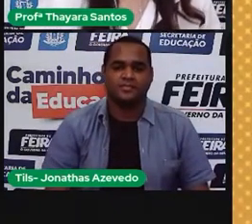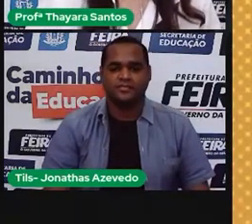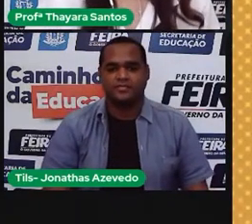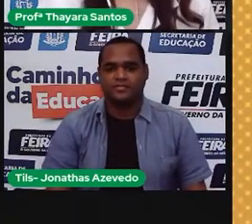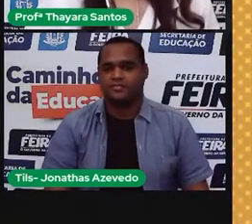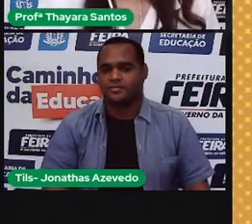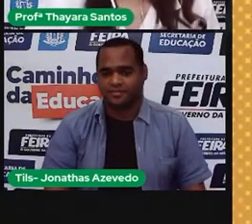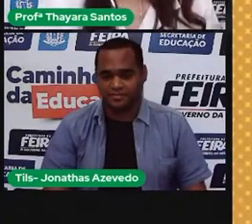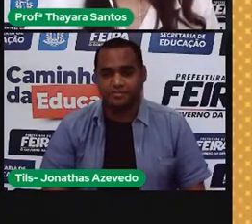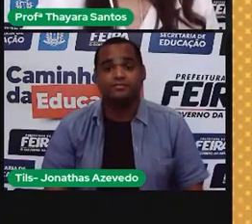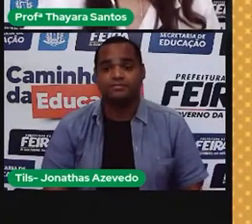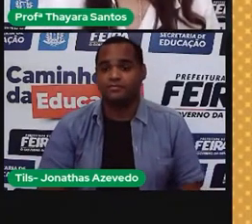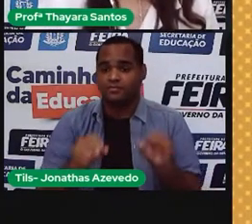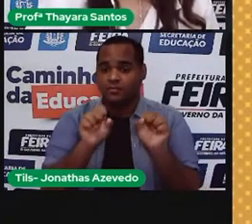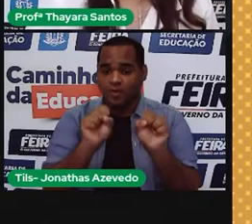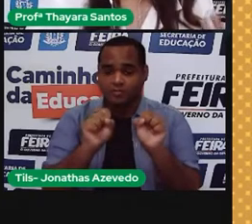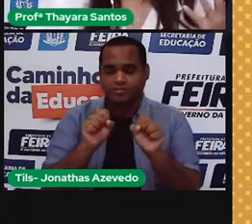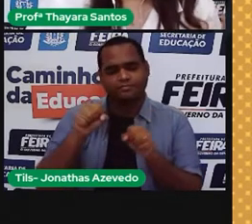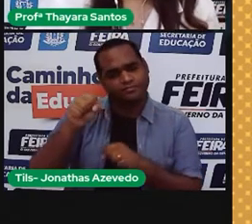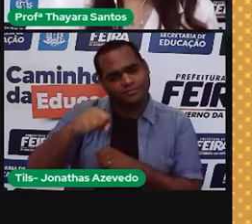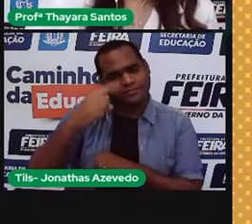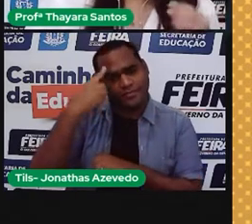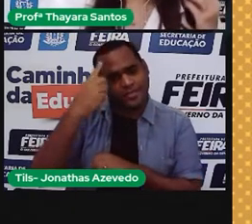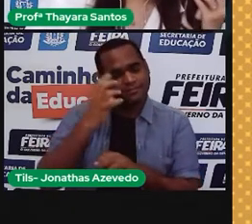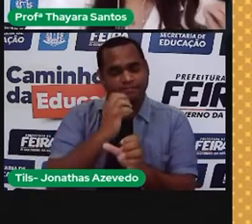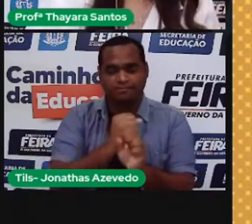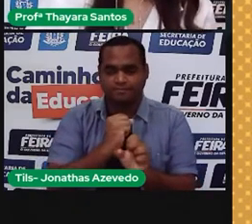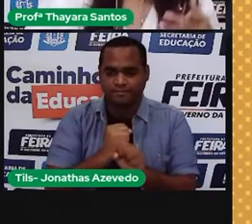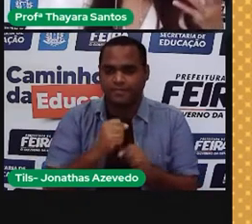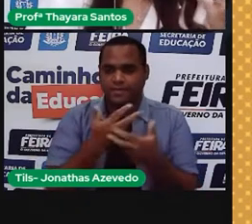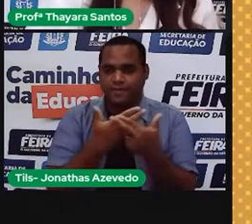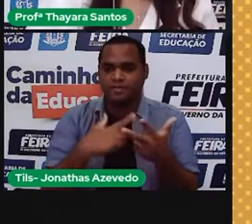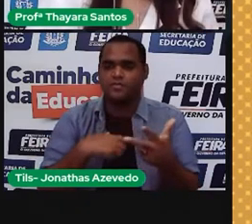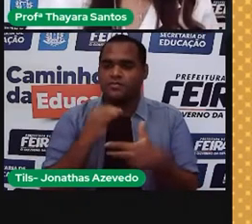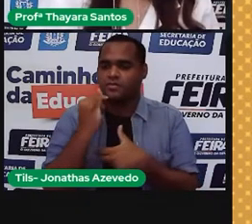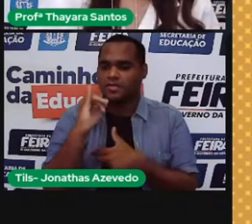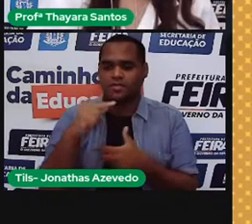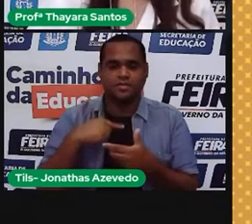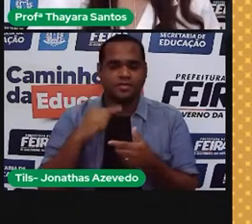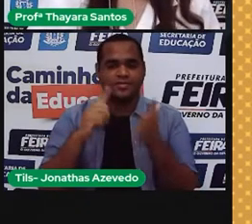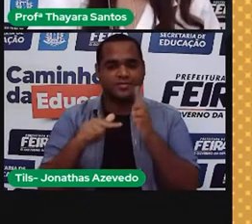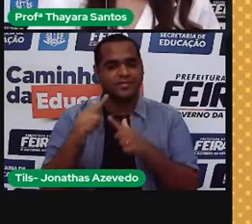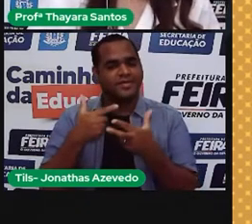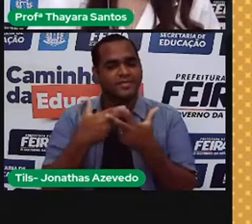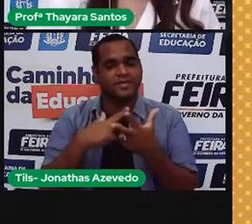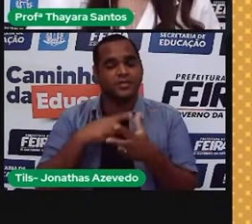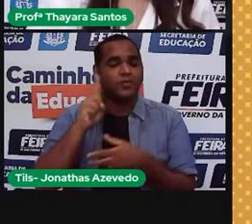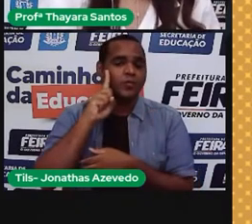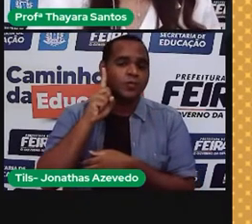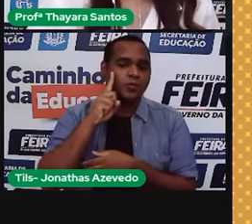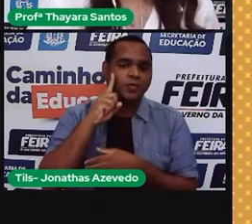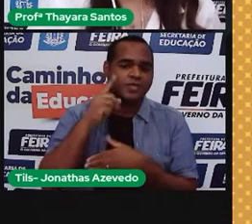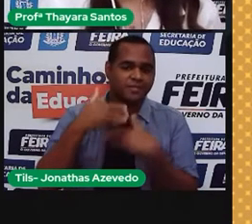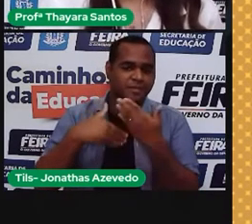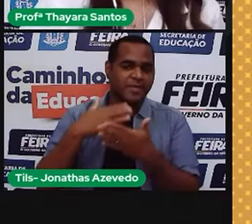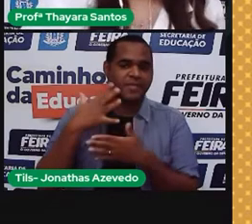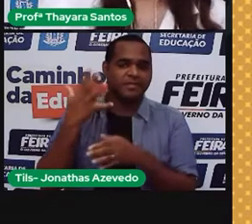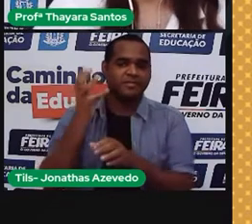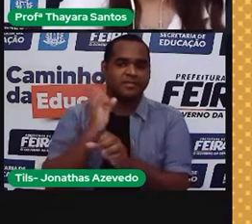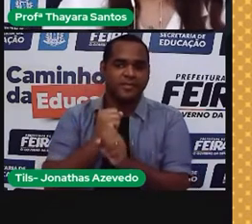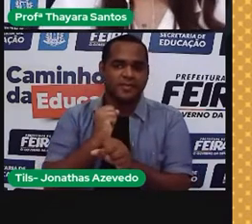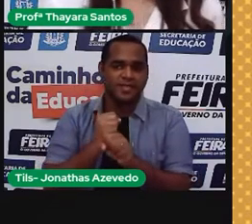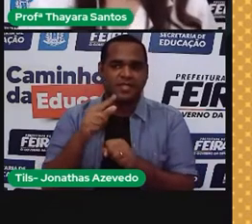E é possível, sim, calcular a energia que a gente consome com os eletrodomésticos no nosso dia a dia. E para calcular